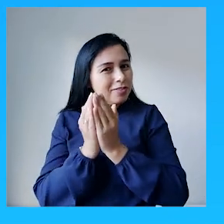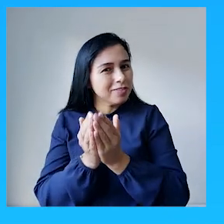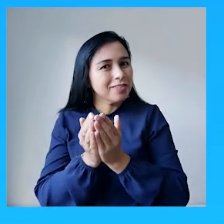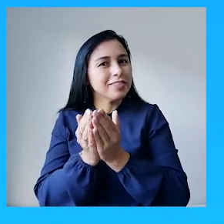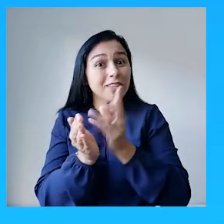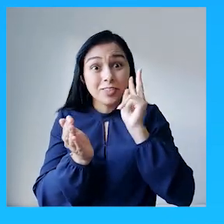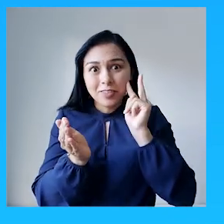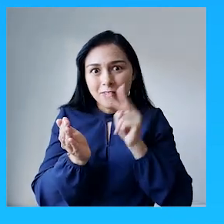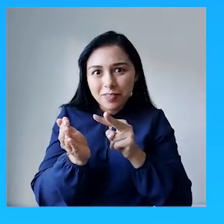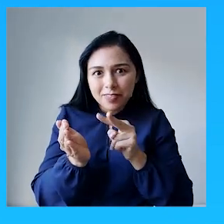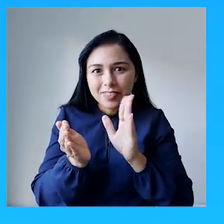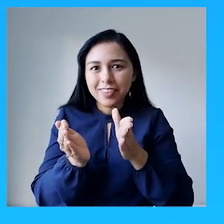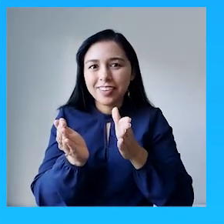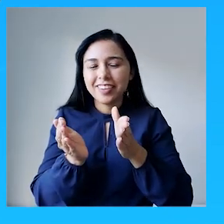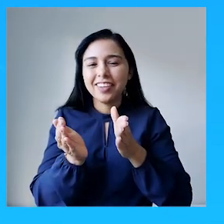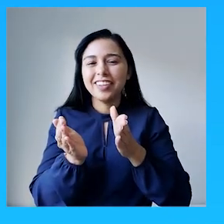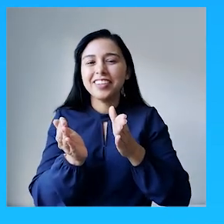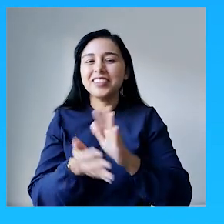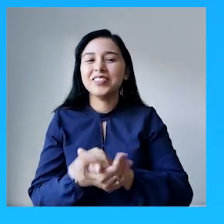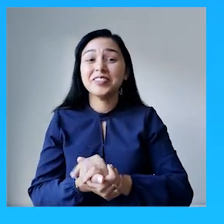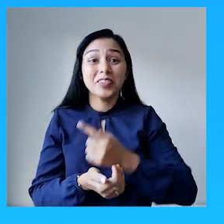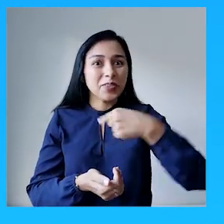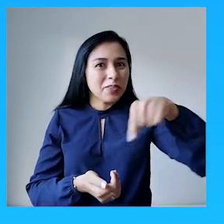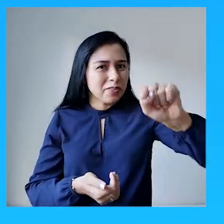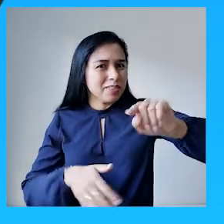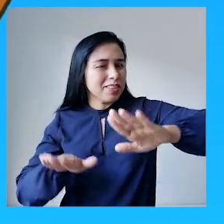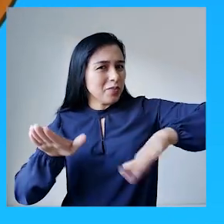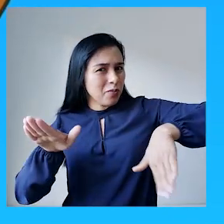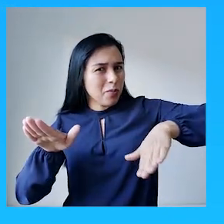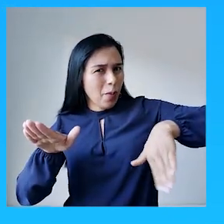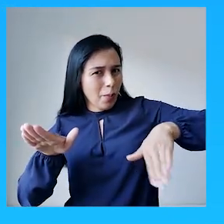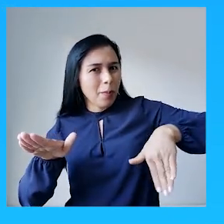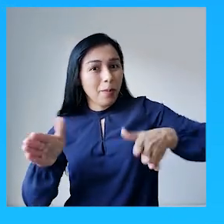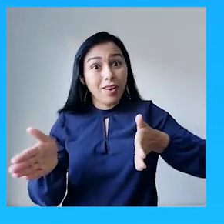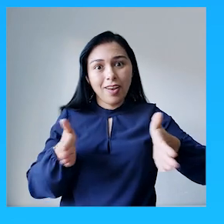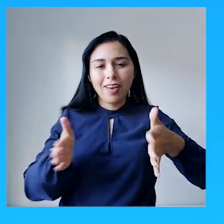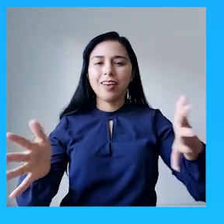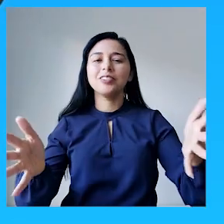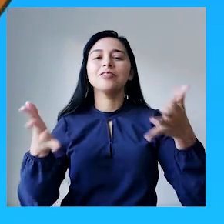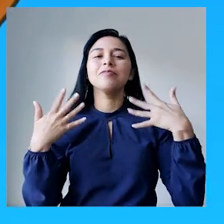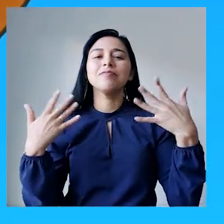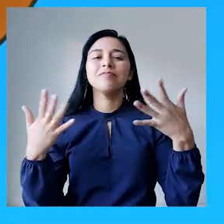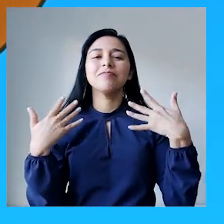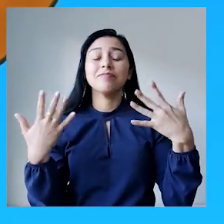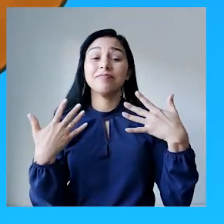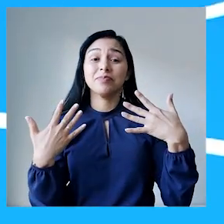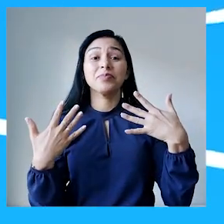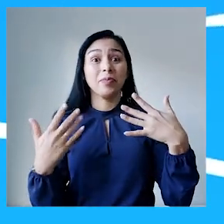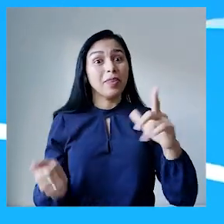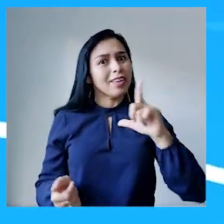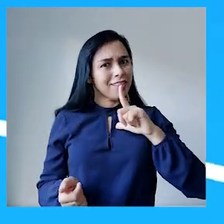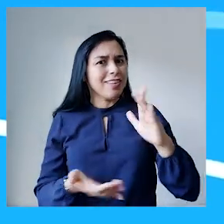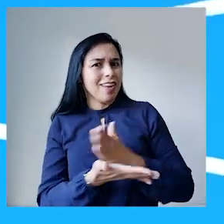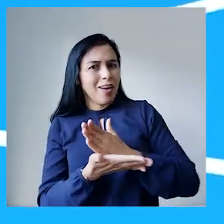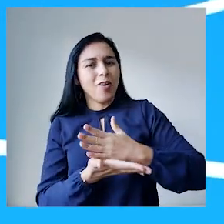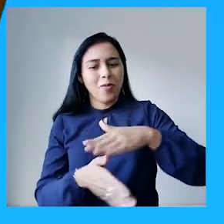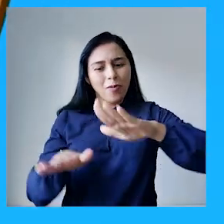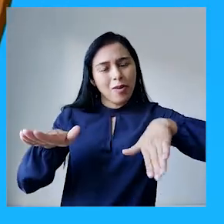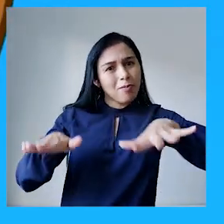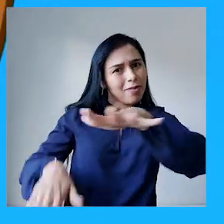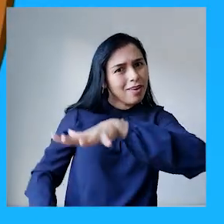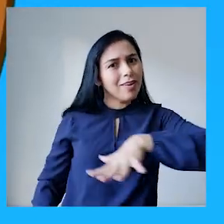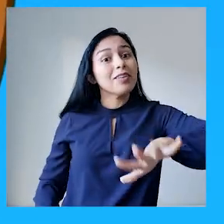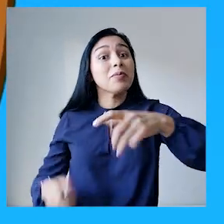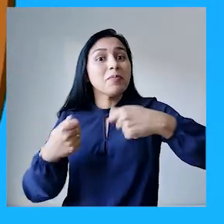Vocês já viram alguma canoa por aí? Quando vocês vão à praia, em tempo de veraneio, existem algumas praias da nossa